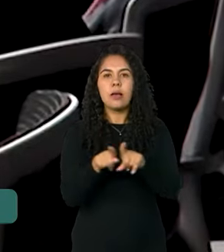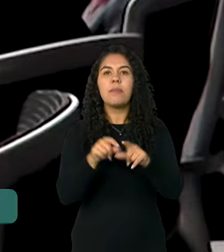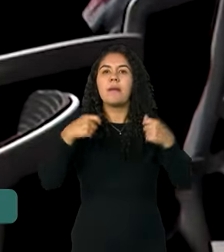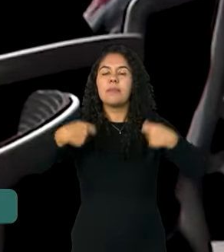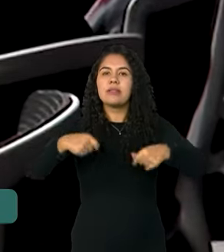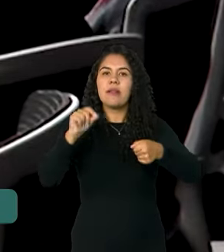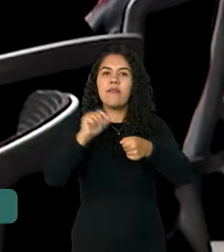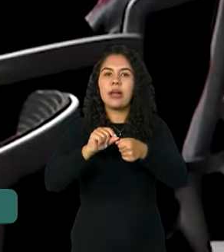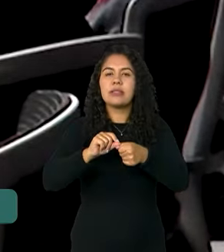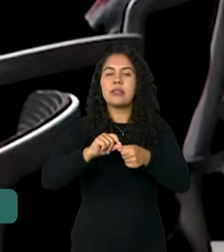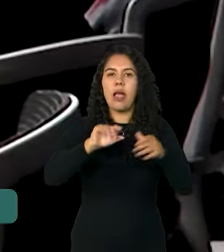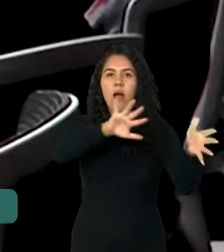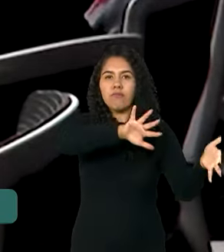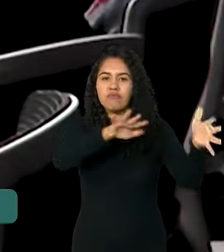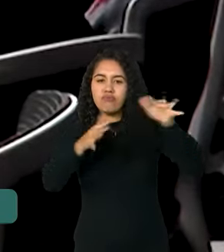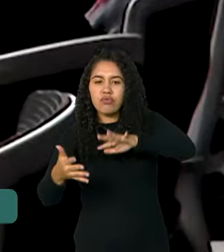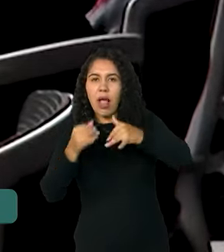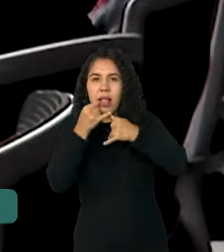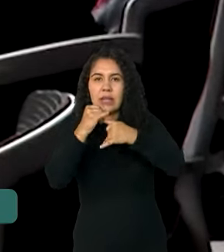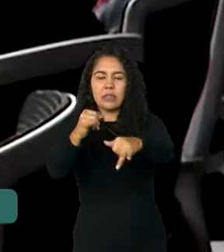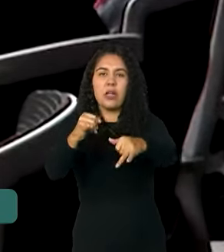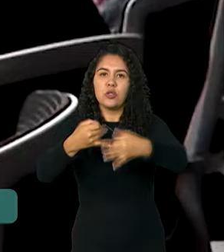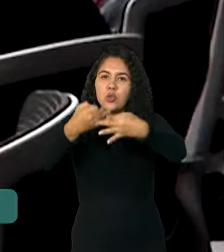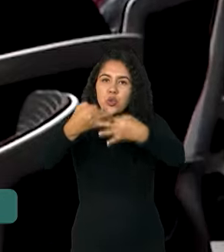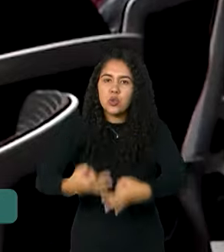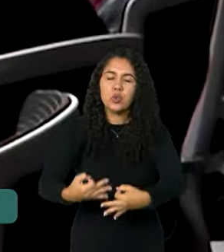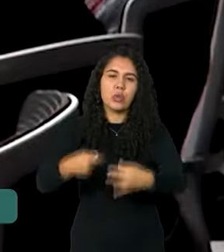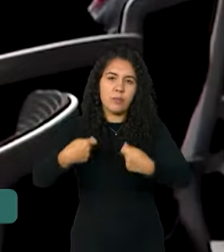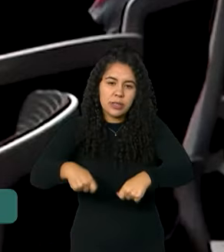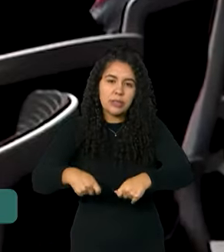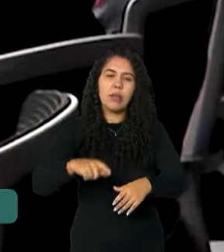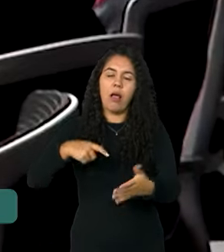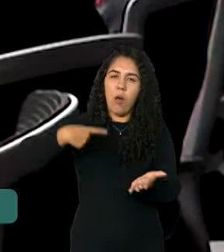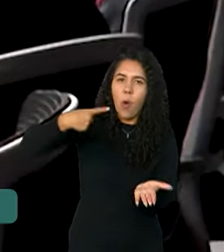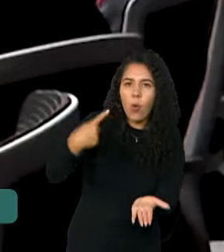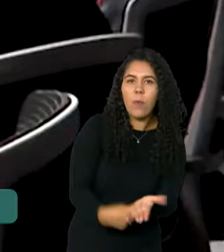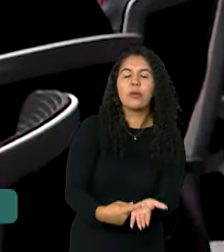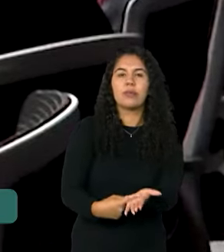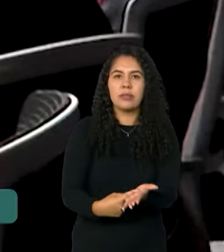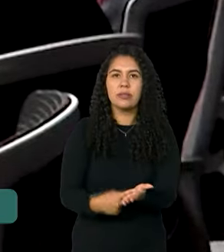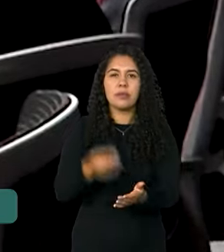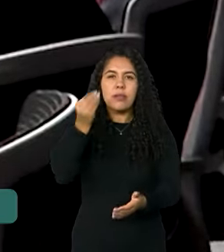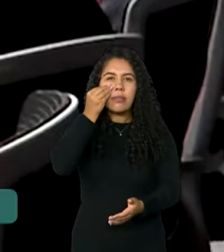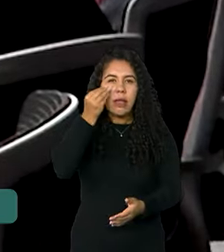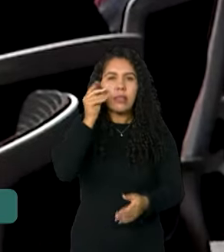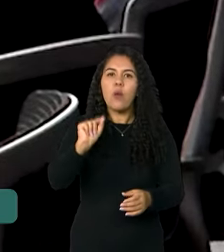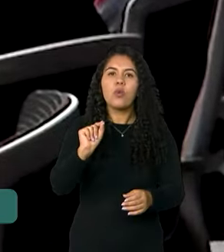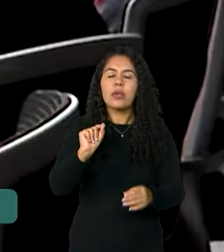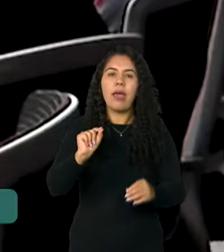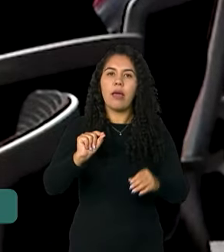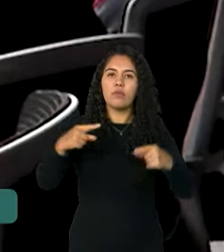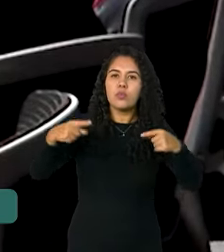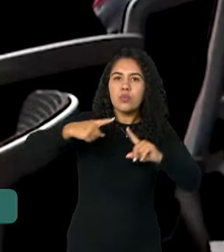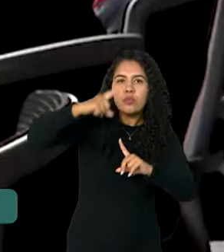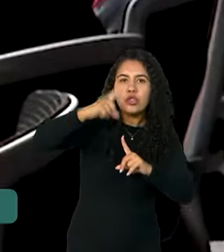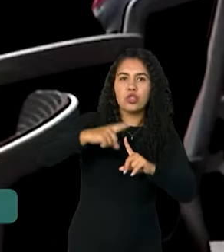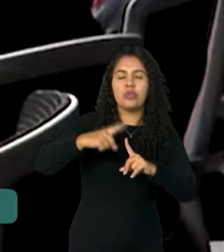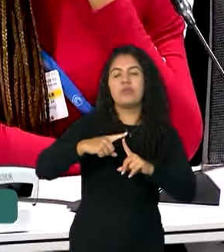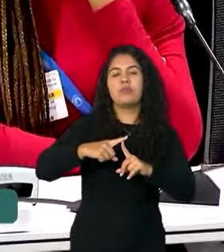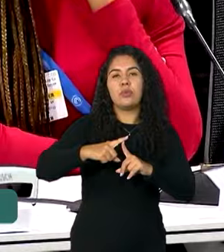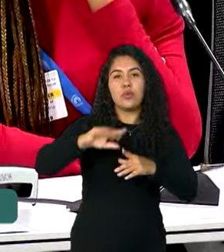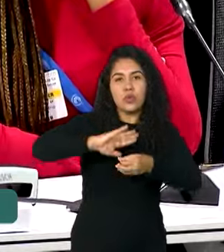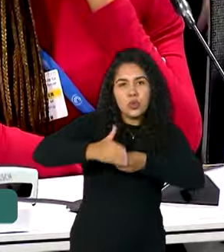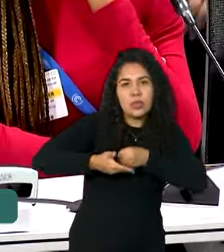justa, que respeite e que tenha ali um compromisso e busque um sistema sustentável de